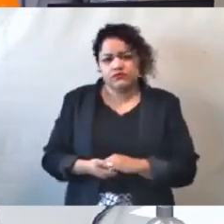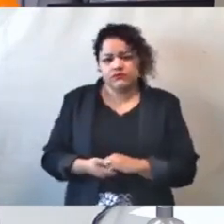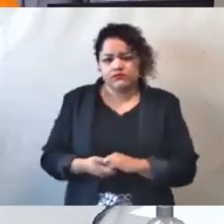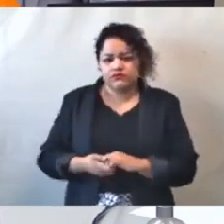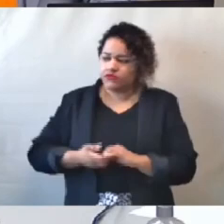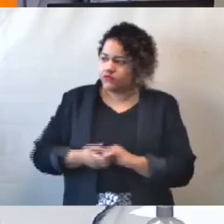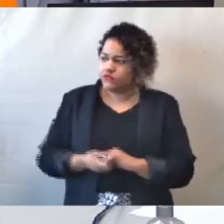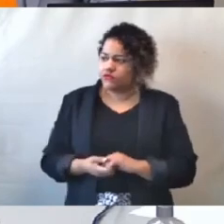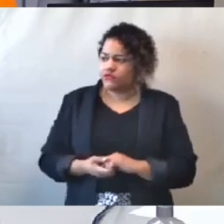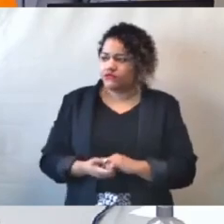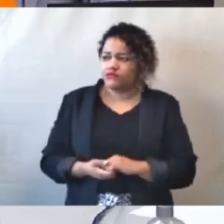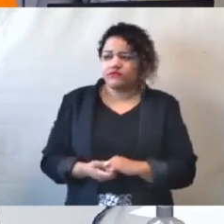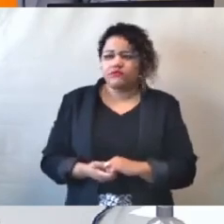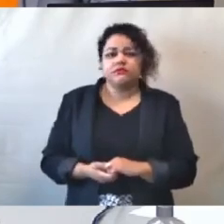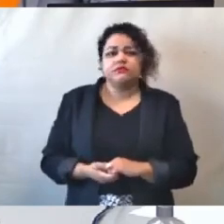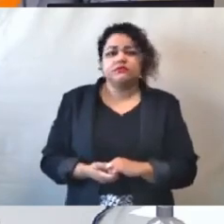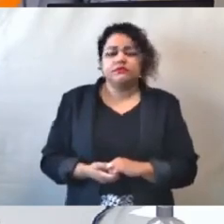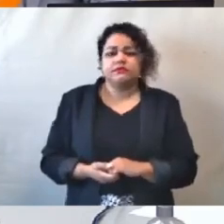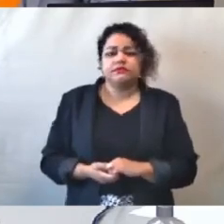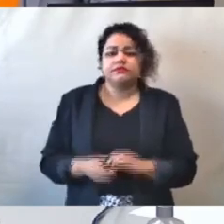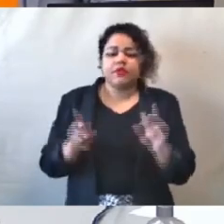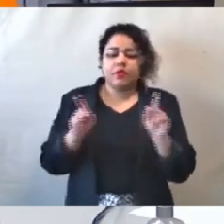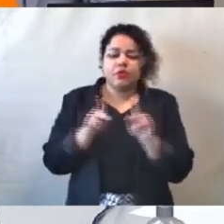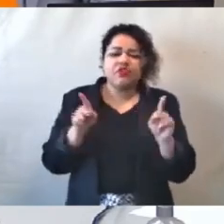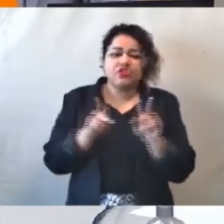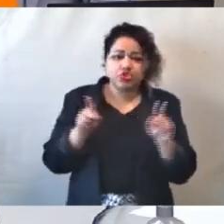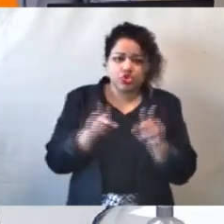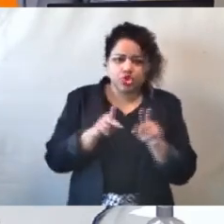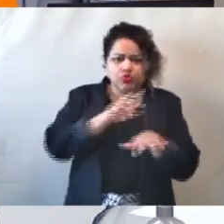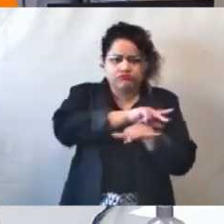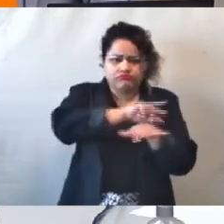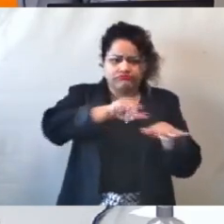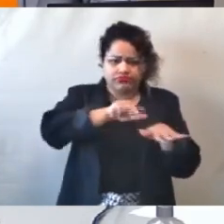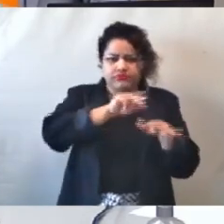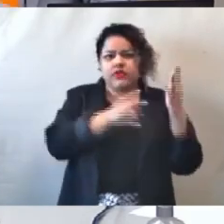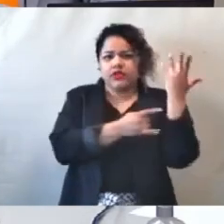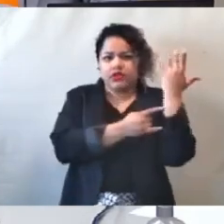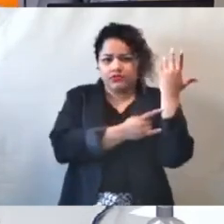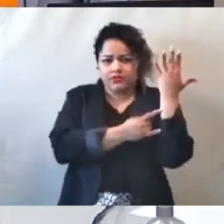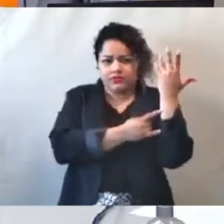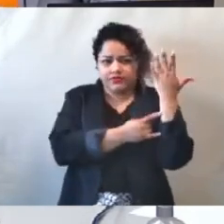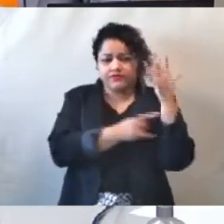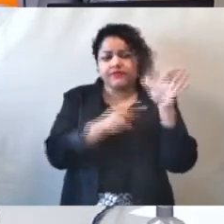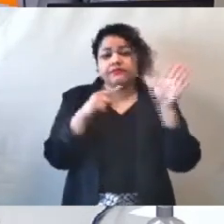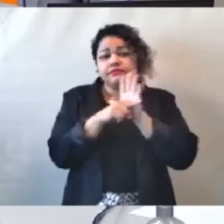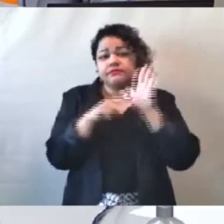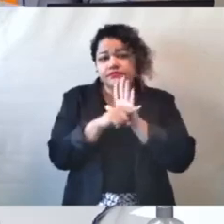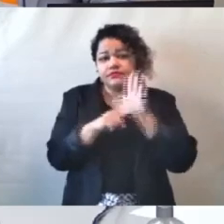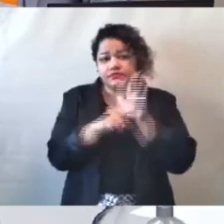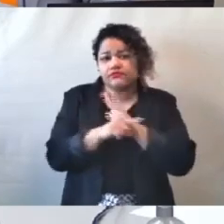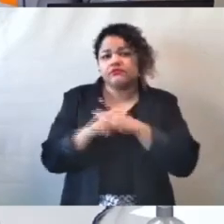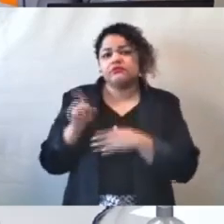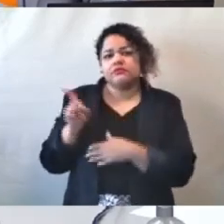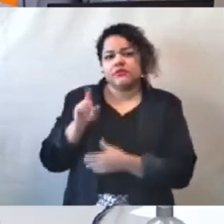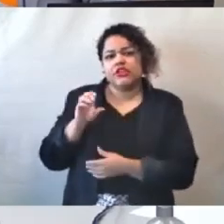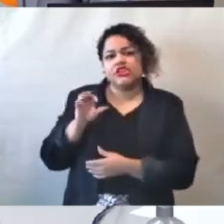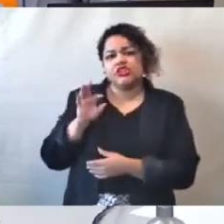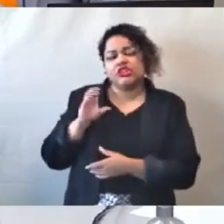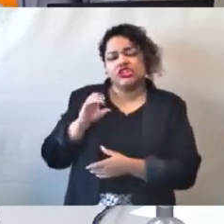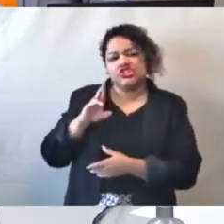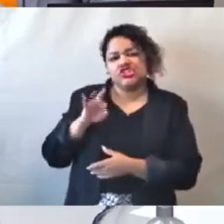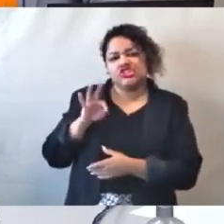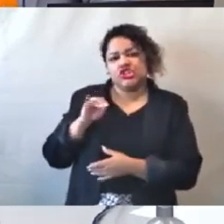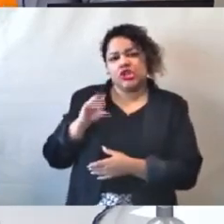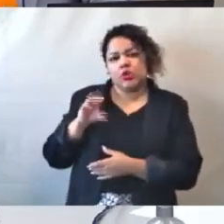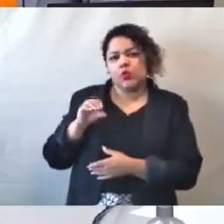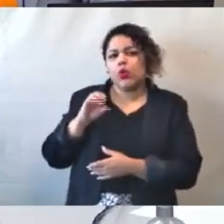Os professores da UFMG, quando da oitiva da Fundação Cristiano Ottonio, afirmaram que existem diversos métodos para a limpeza da